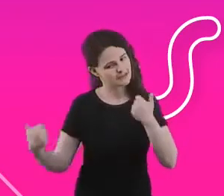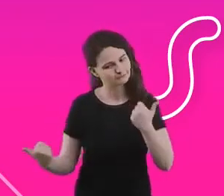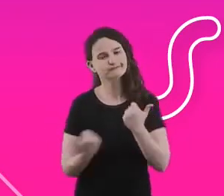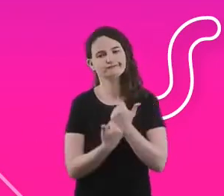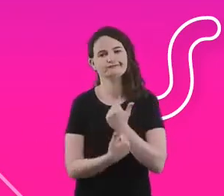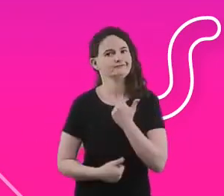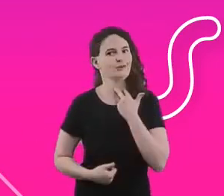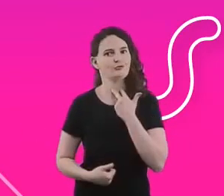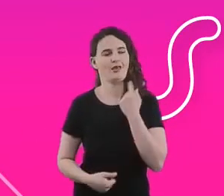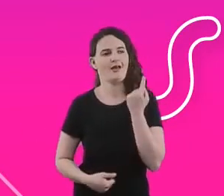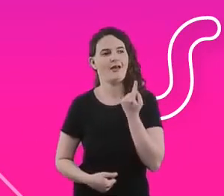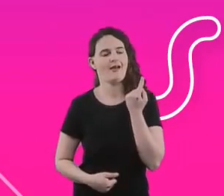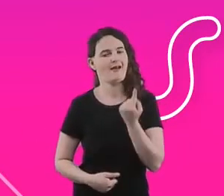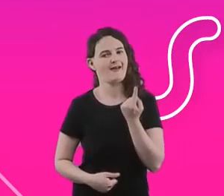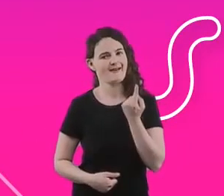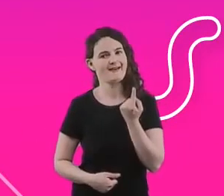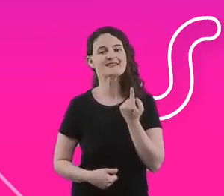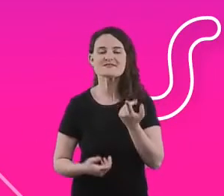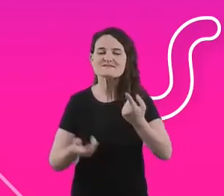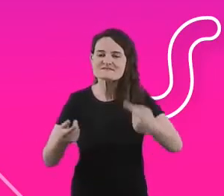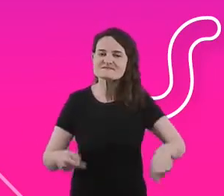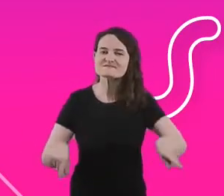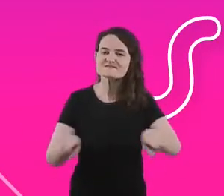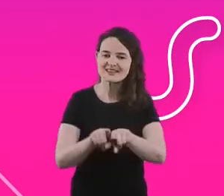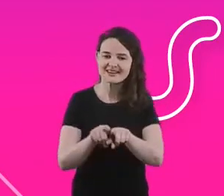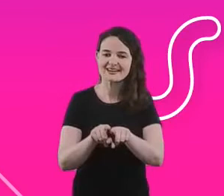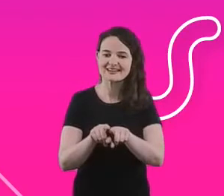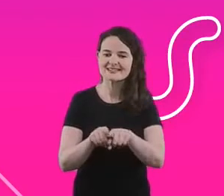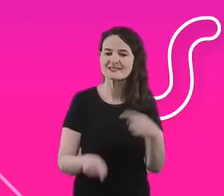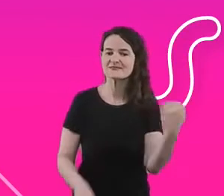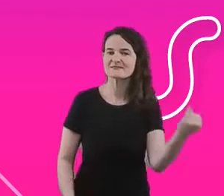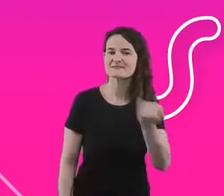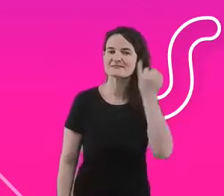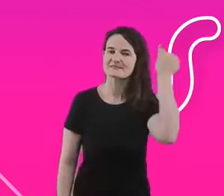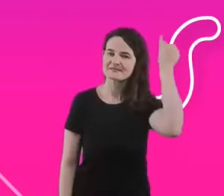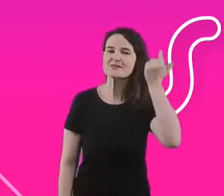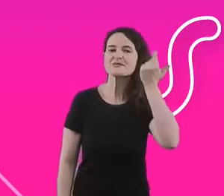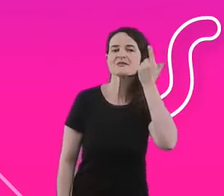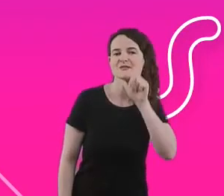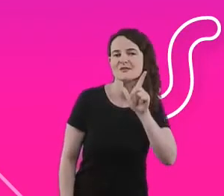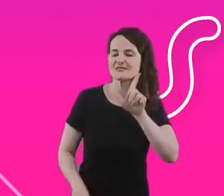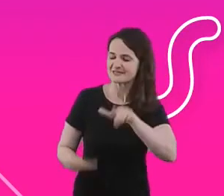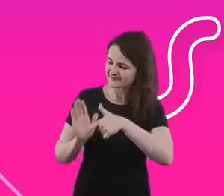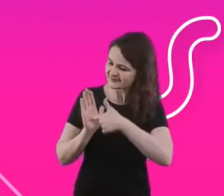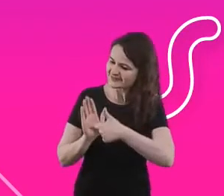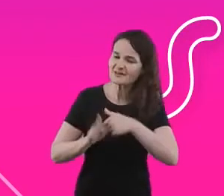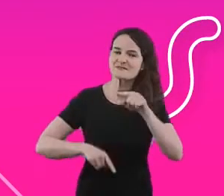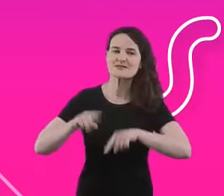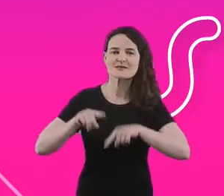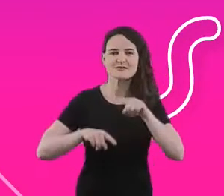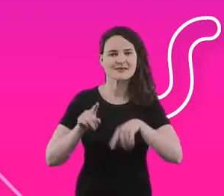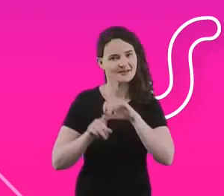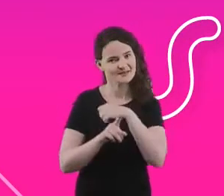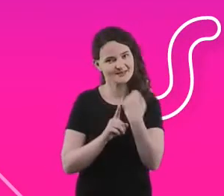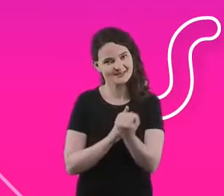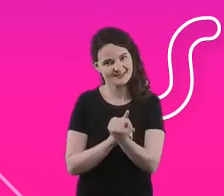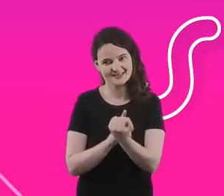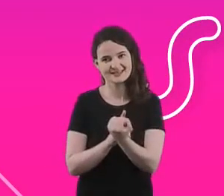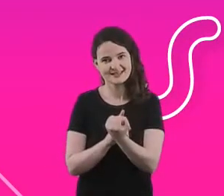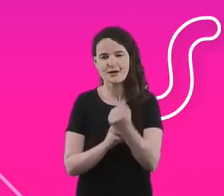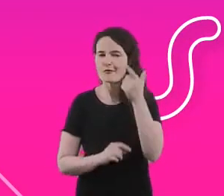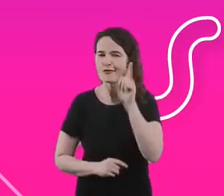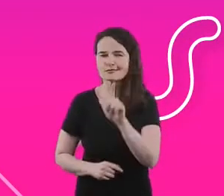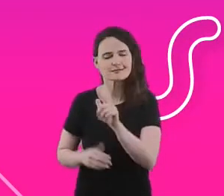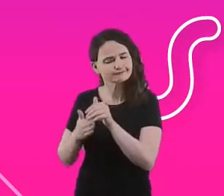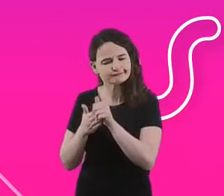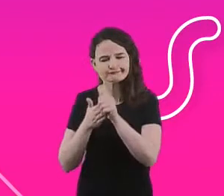mas é fundamental que essa parceria exista para que a gente consiga gerar um primeiro produto social que direcione 100%